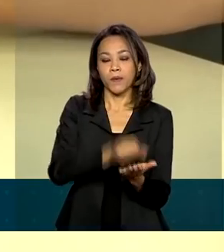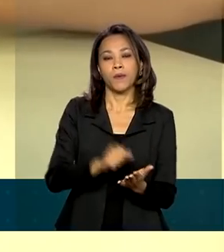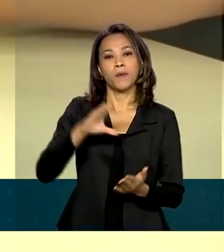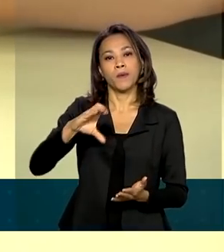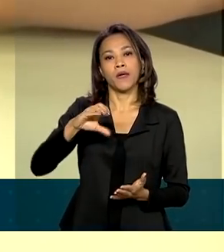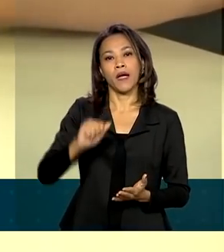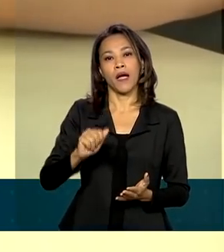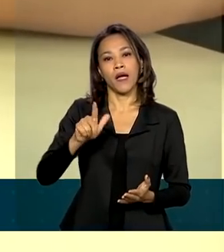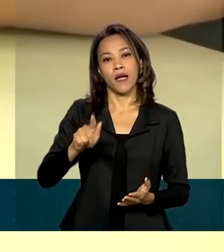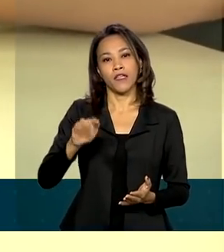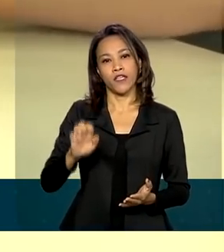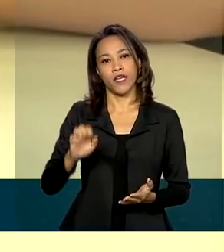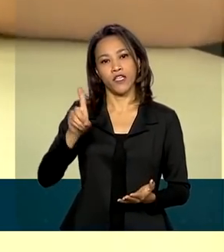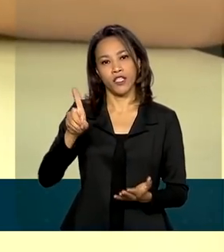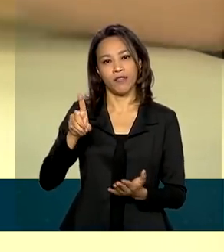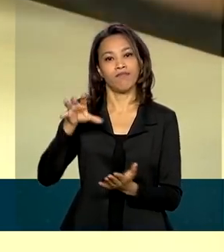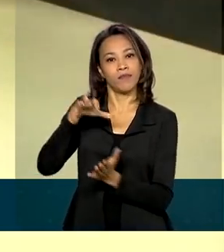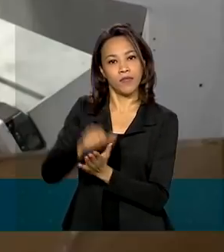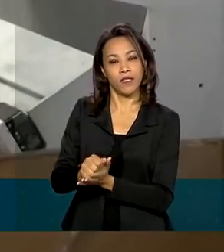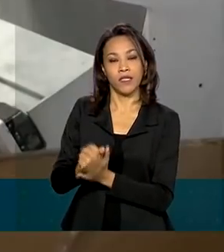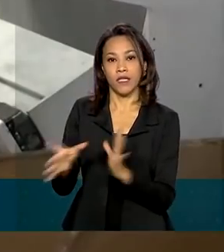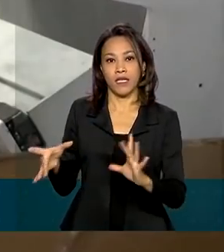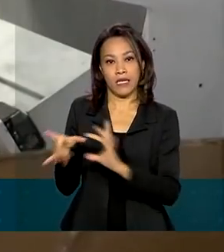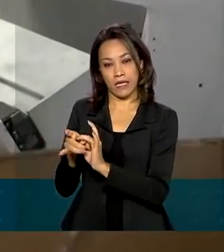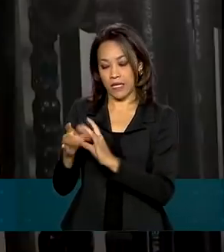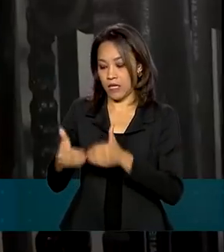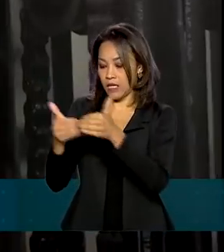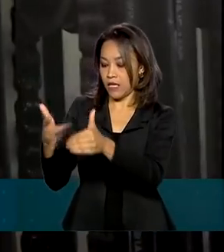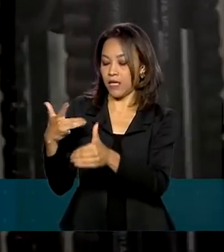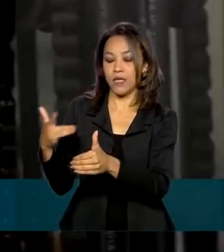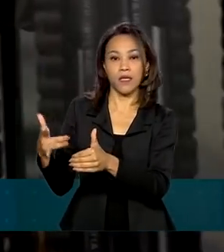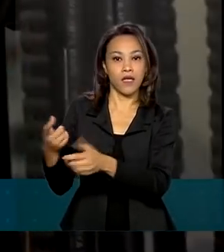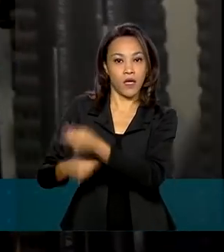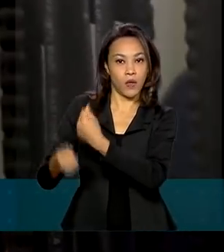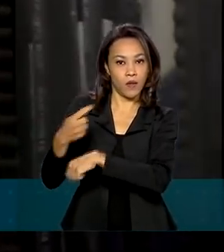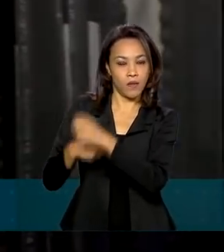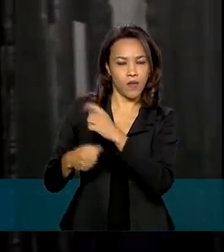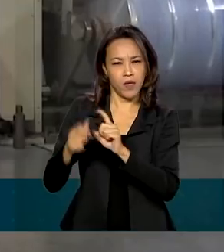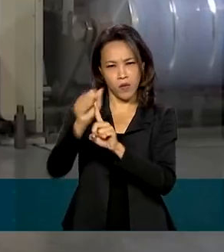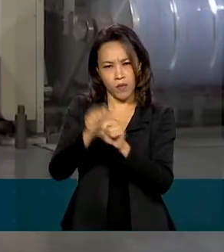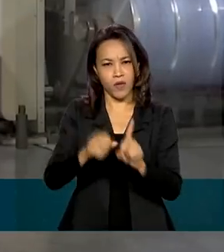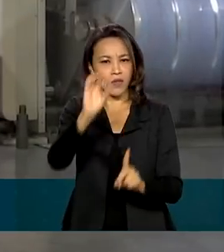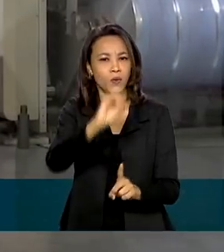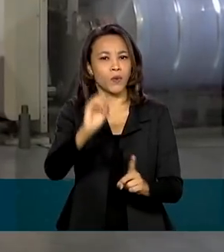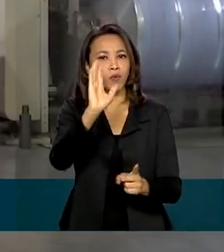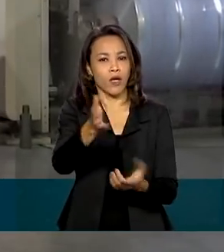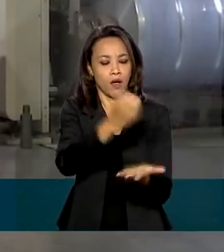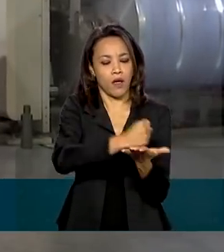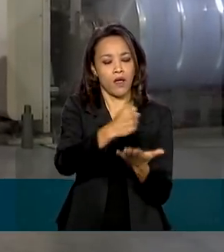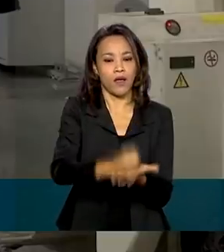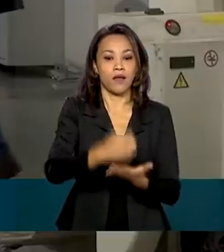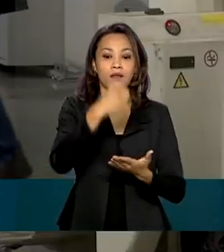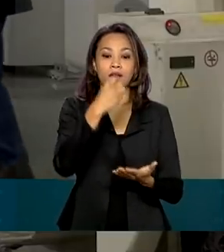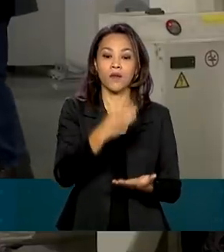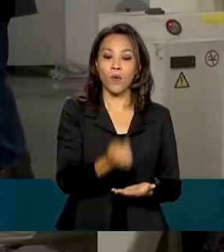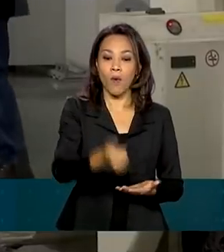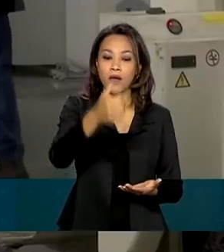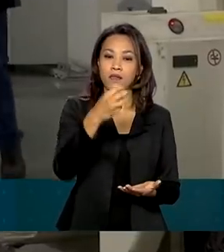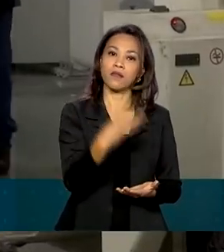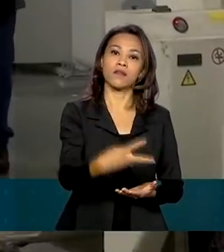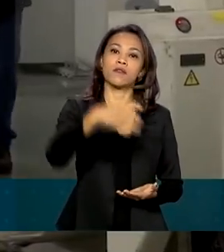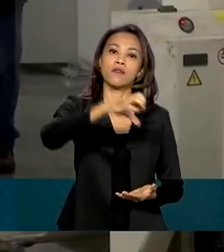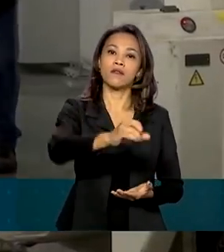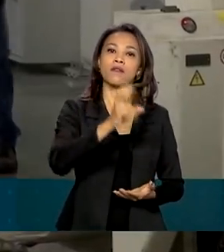e Desempregados, o Caged do Ministério da Economia, só em outubro foram contratadas quase 395 mil